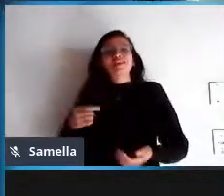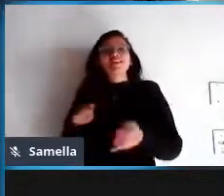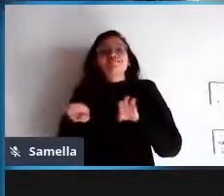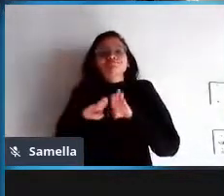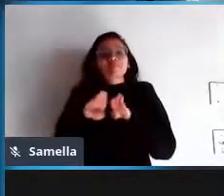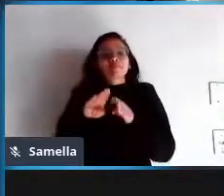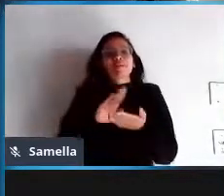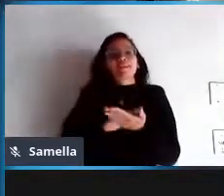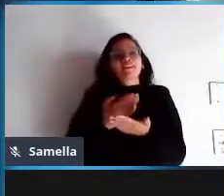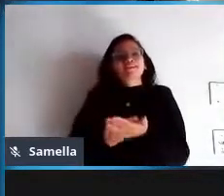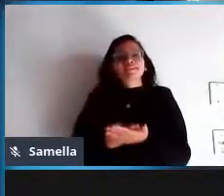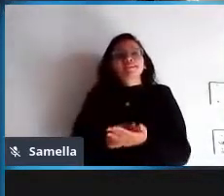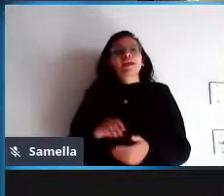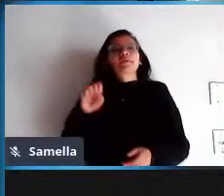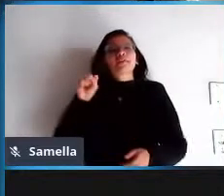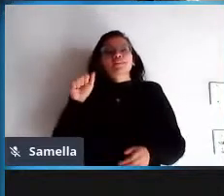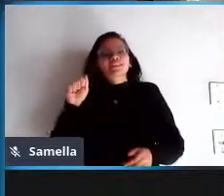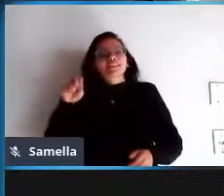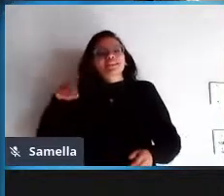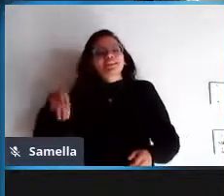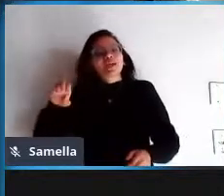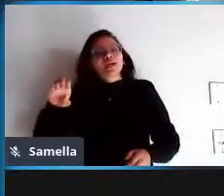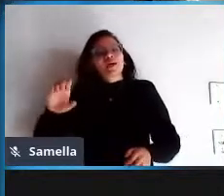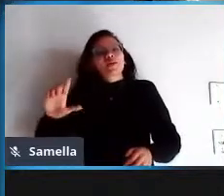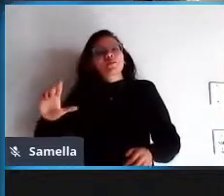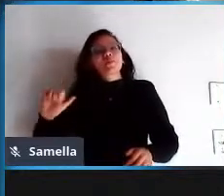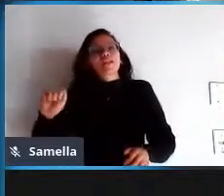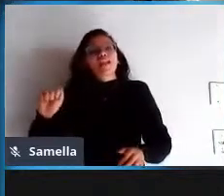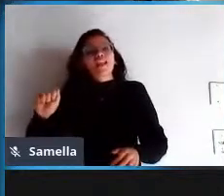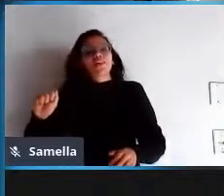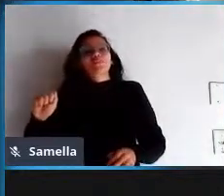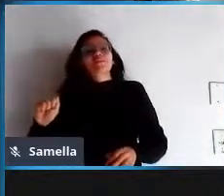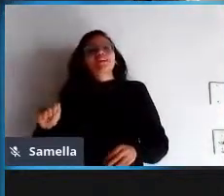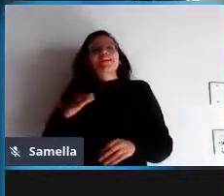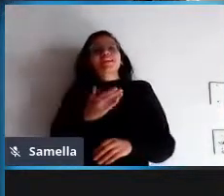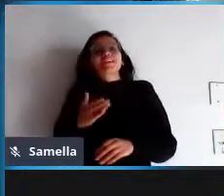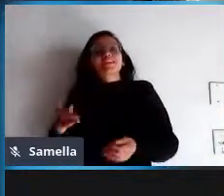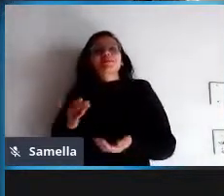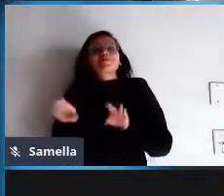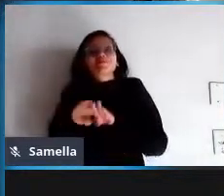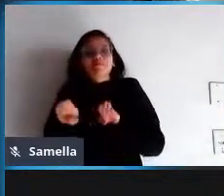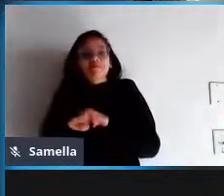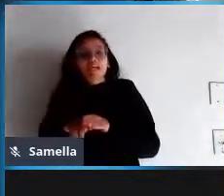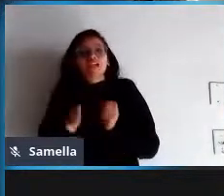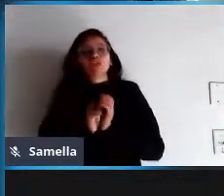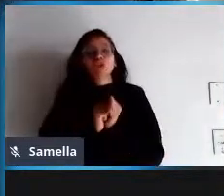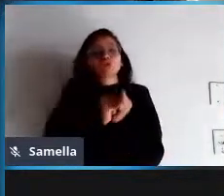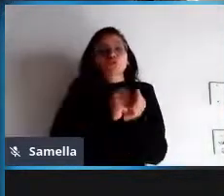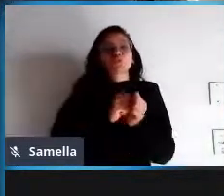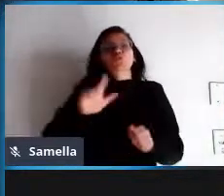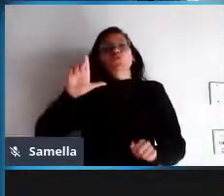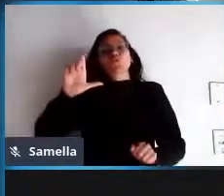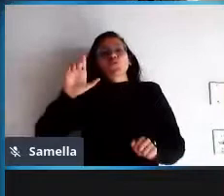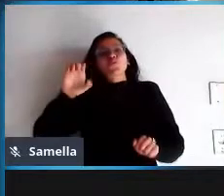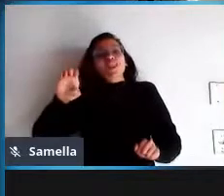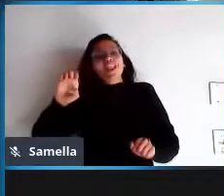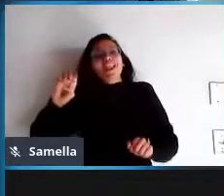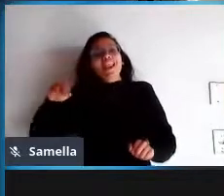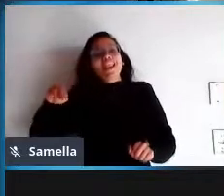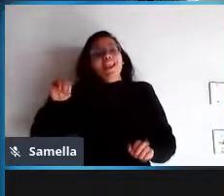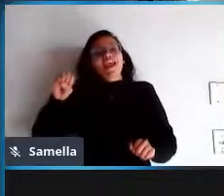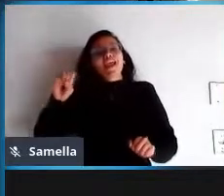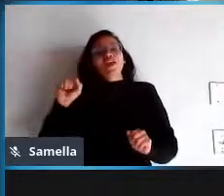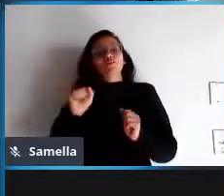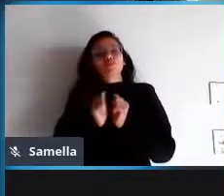e o nosso moderador vai ser o nosso colega Lemos que estará aqui conosco tá, então